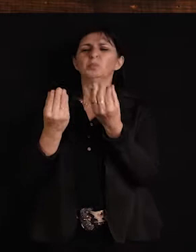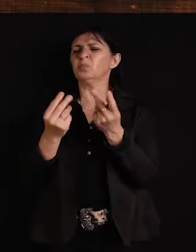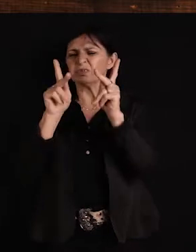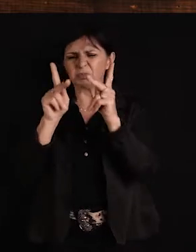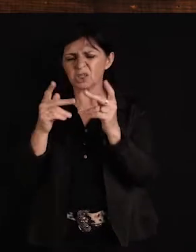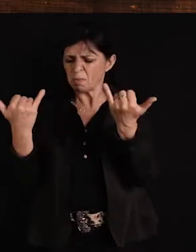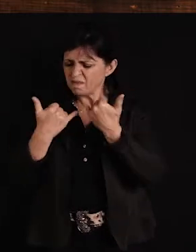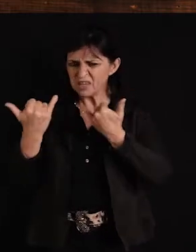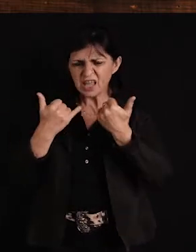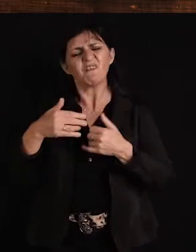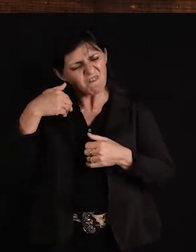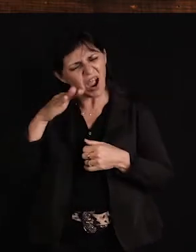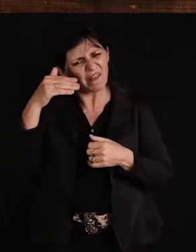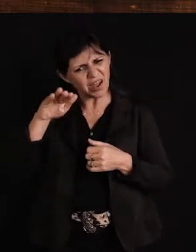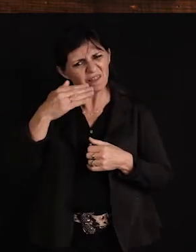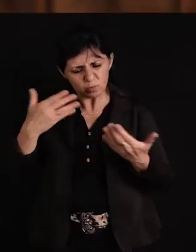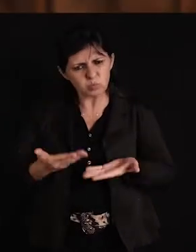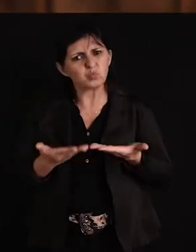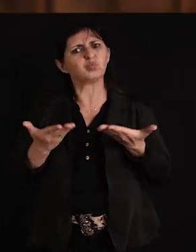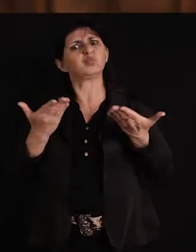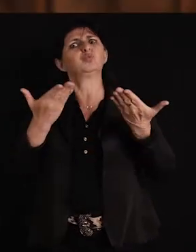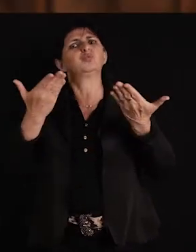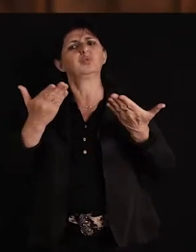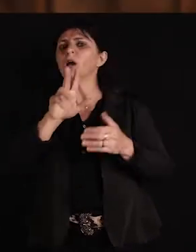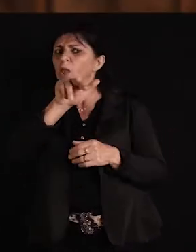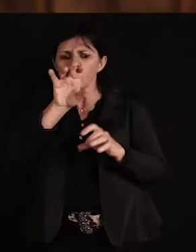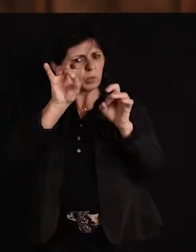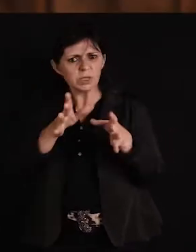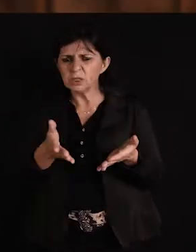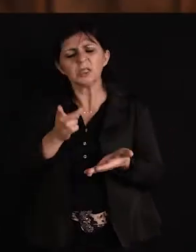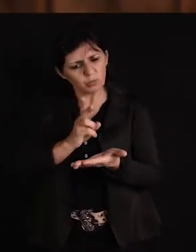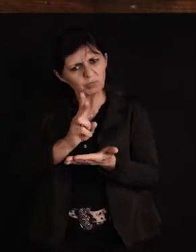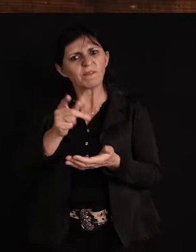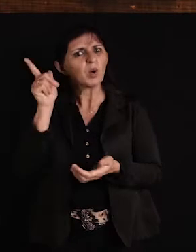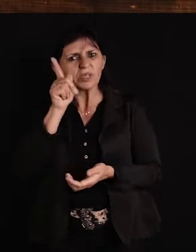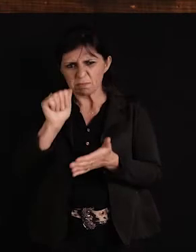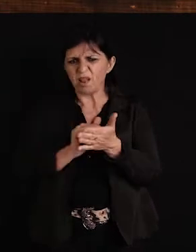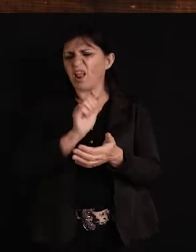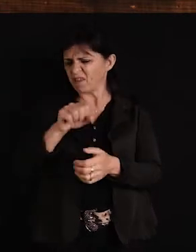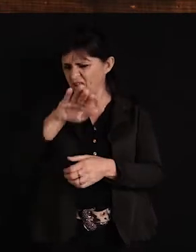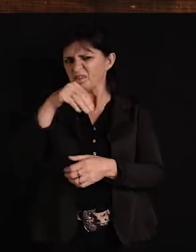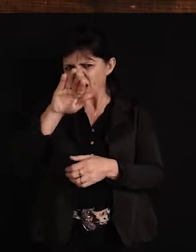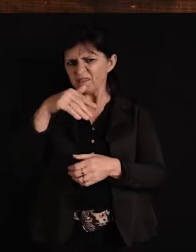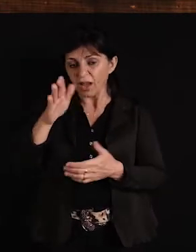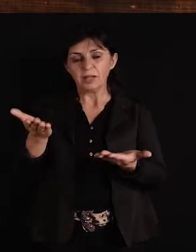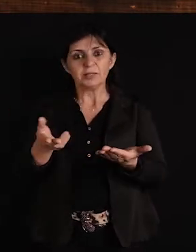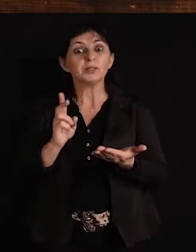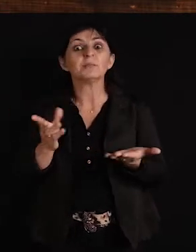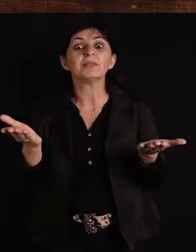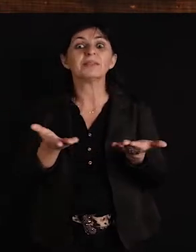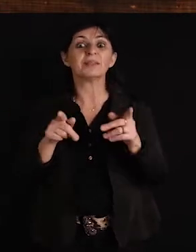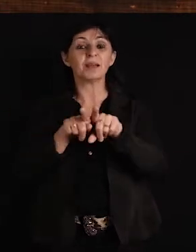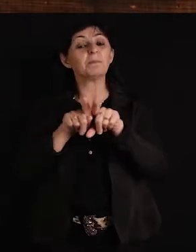firme, tu vai conseguir, tu vai ser o melhor, não desiste. Então a gente tenta orientar hoje da mesma